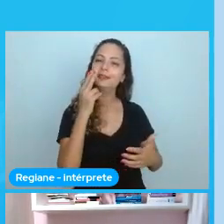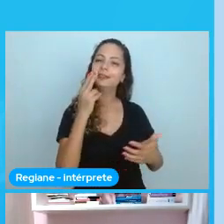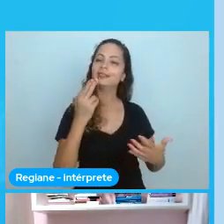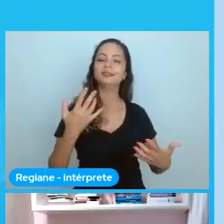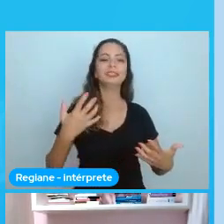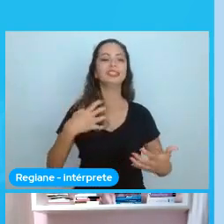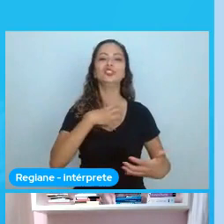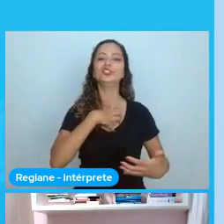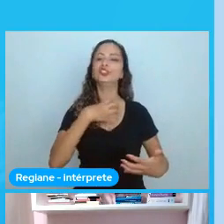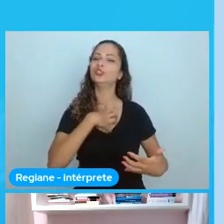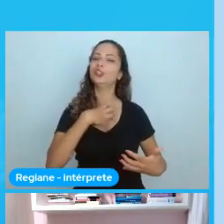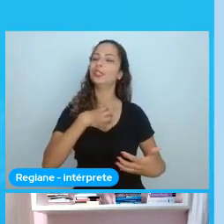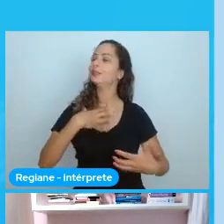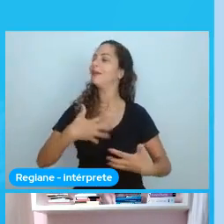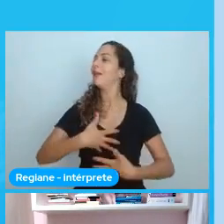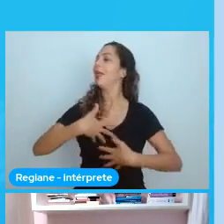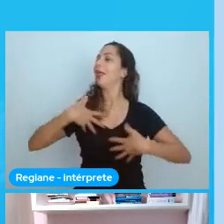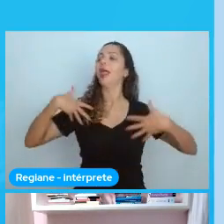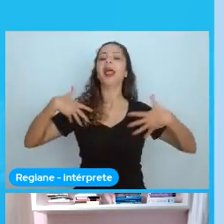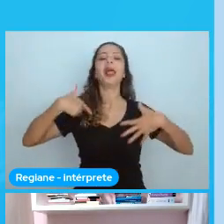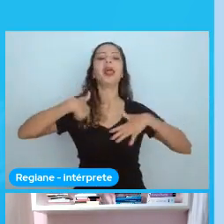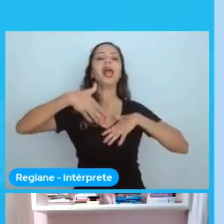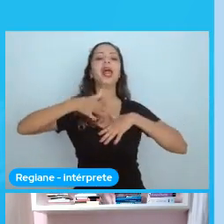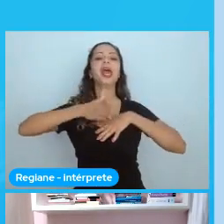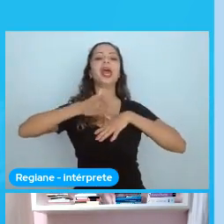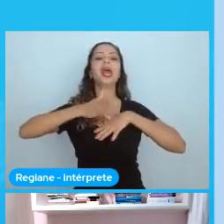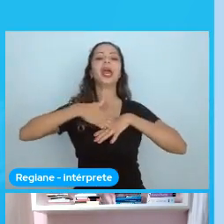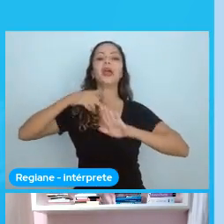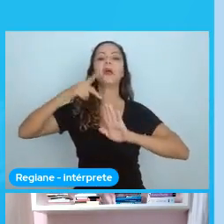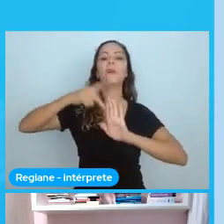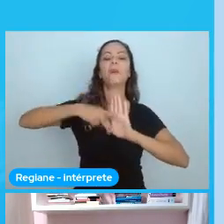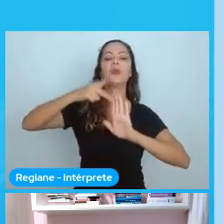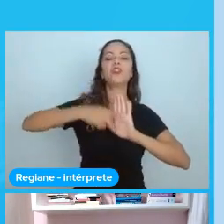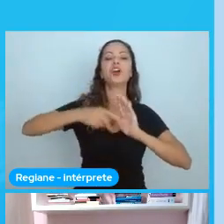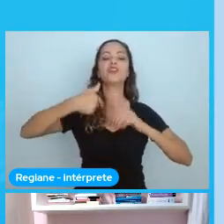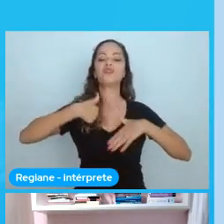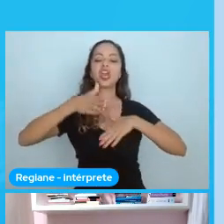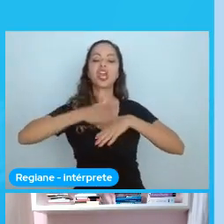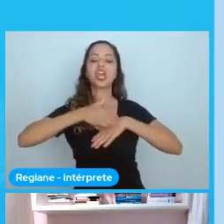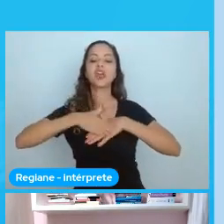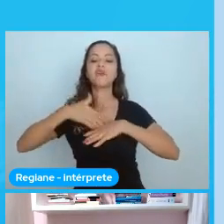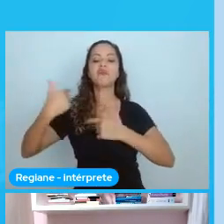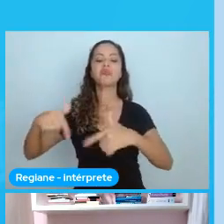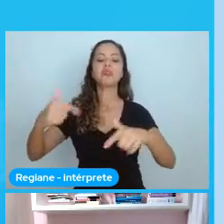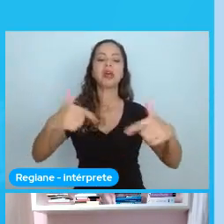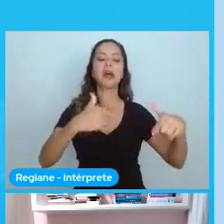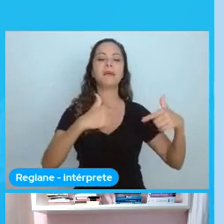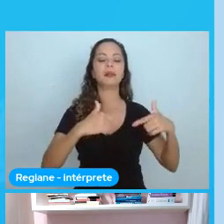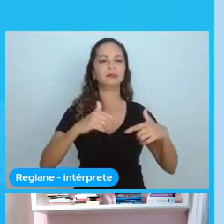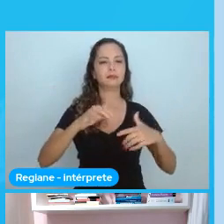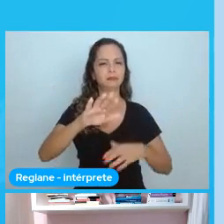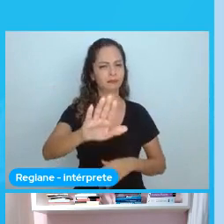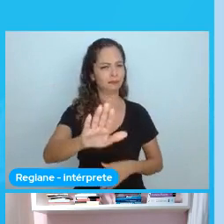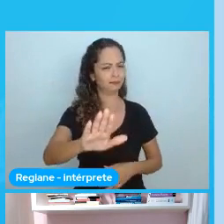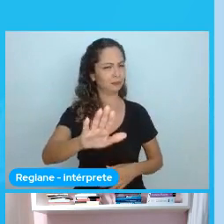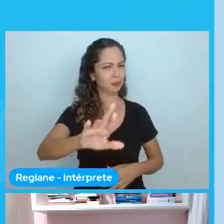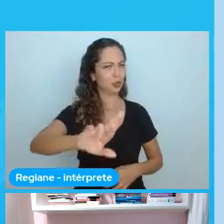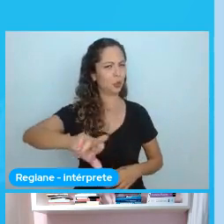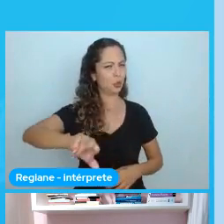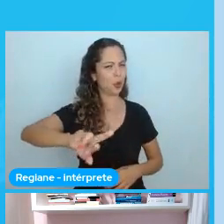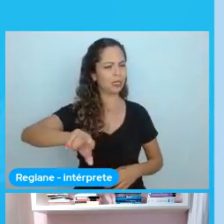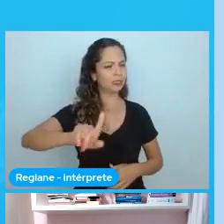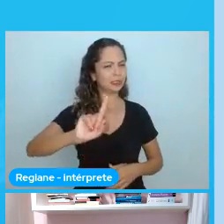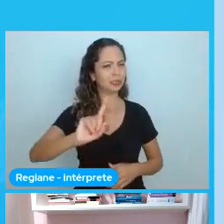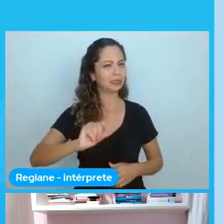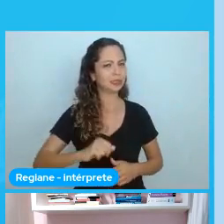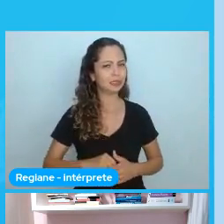iniciativa. Sou eu que estou fazendo. E você encarar que, tipo assim... Não é assim que funciona, sabe? Você está começando algo.